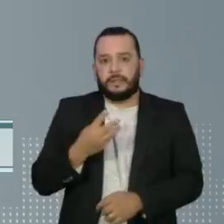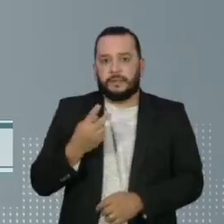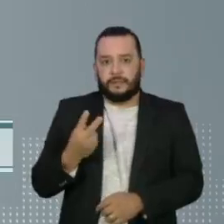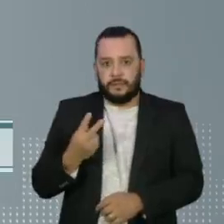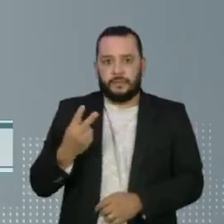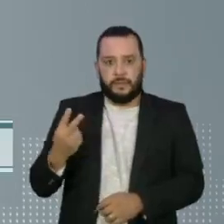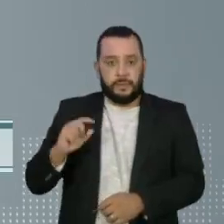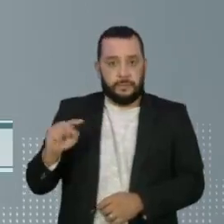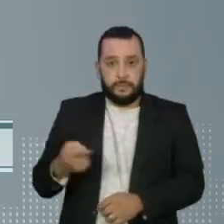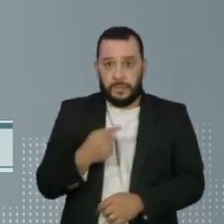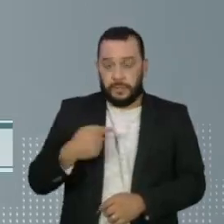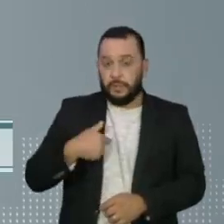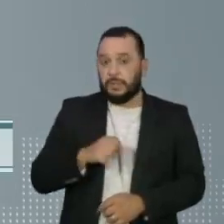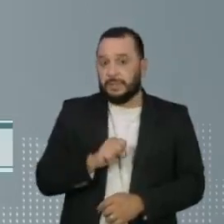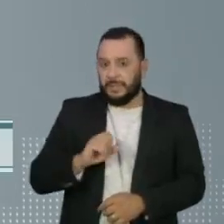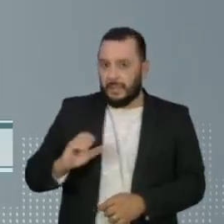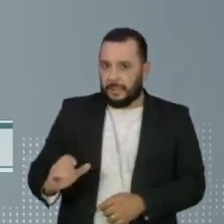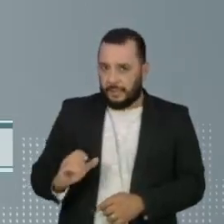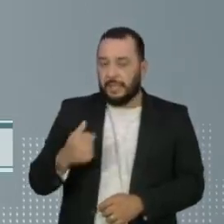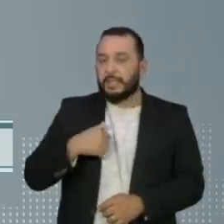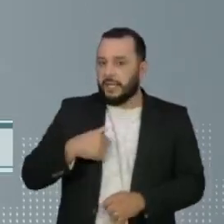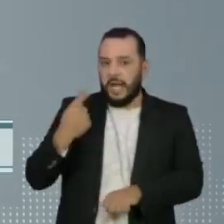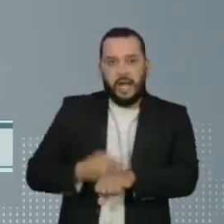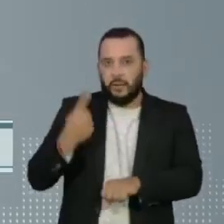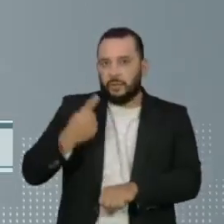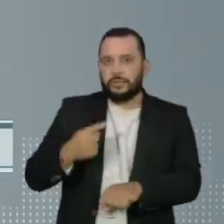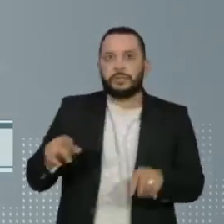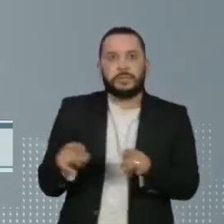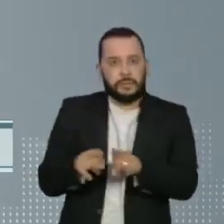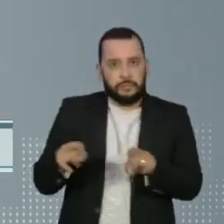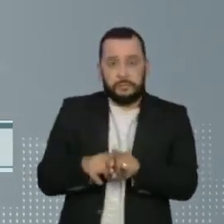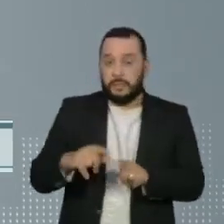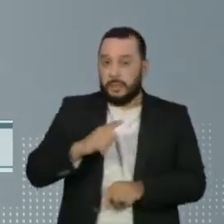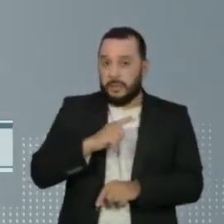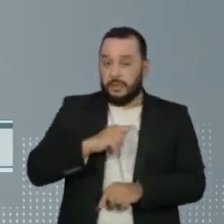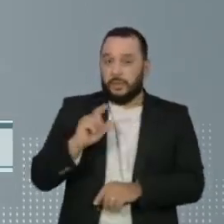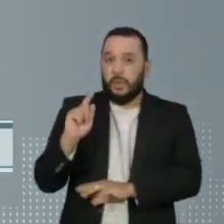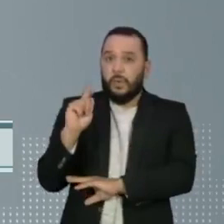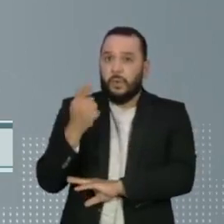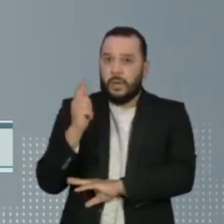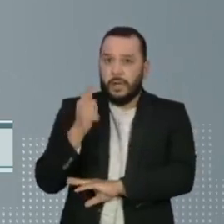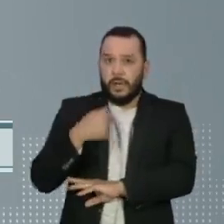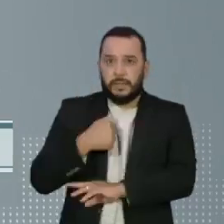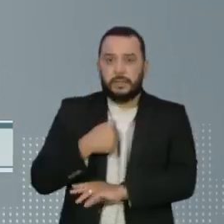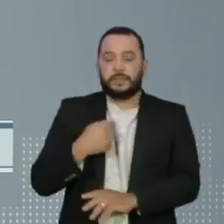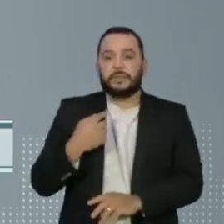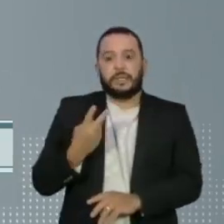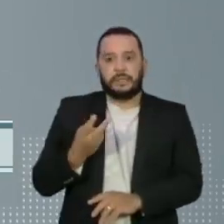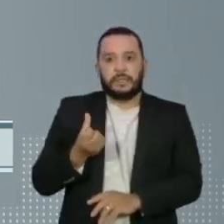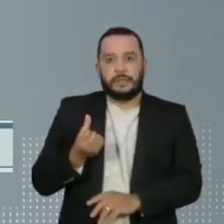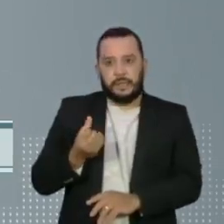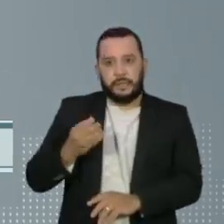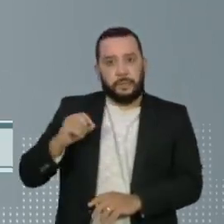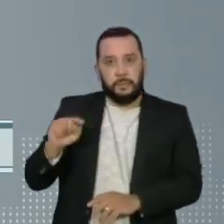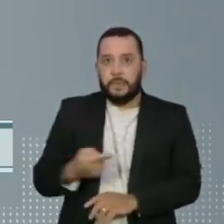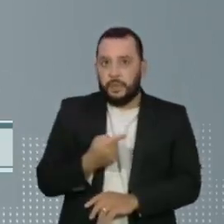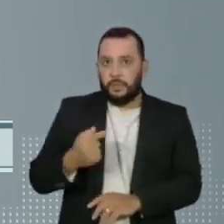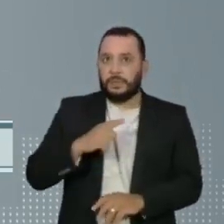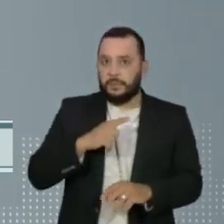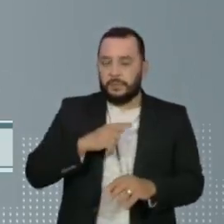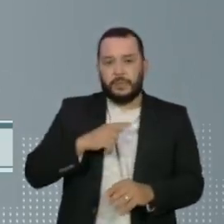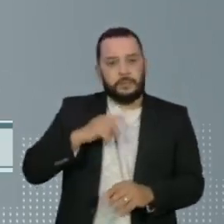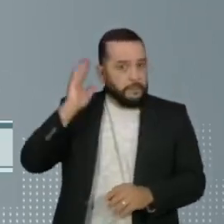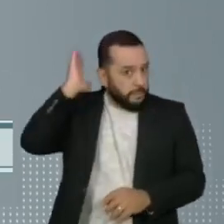Catarina é o estado com mais casos. No centro-oeste, Goiás tem mais de 260 mil registros, mesmo o patamar do Pará,